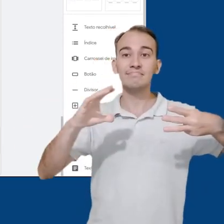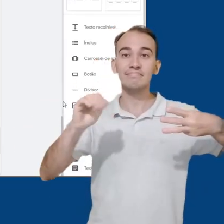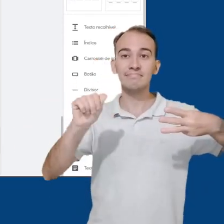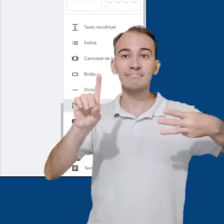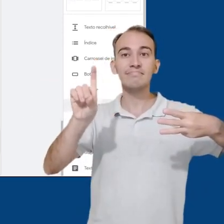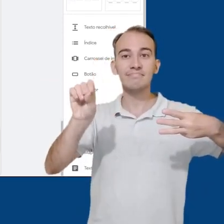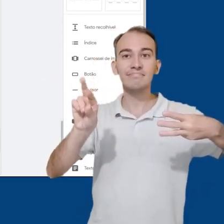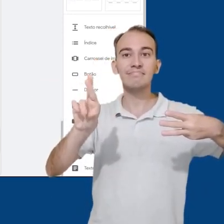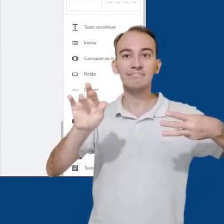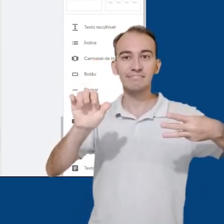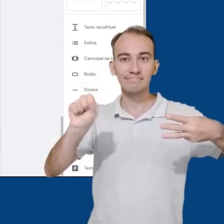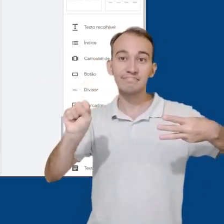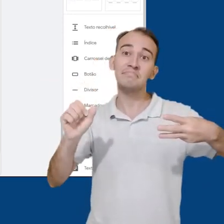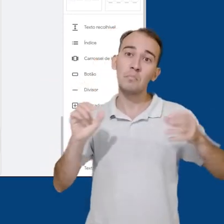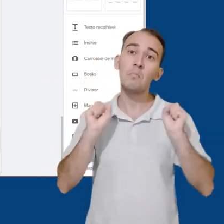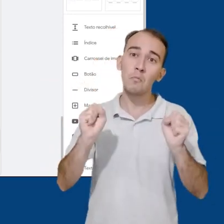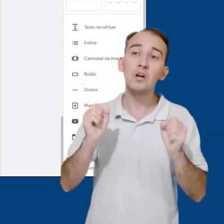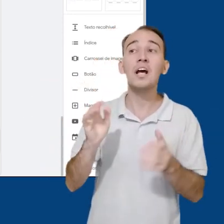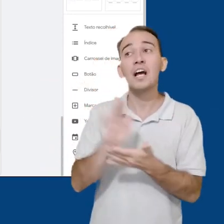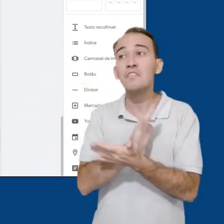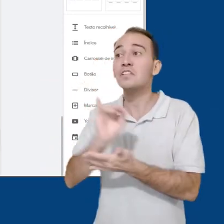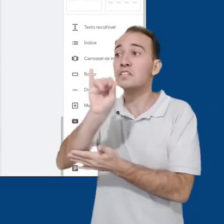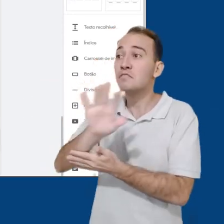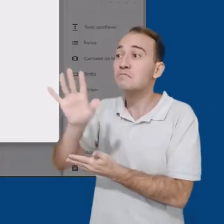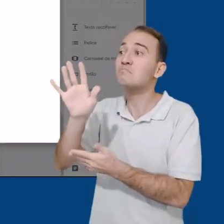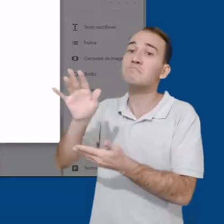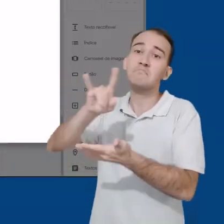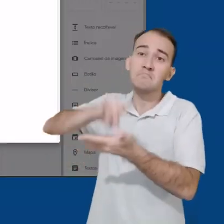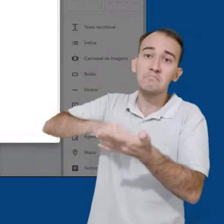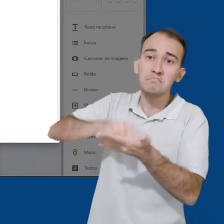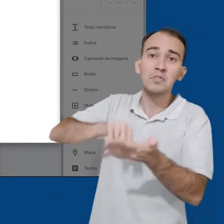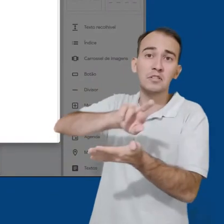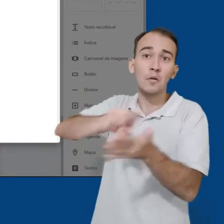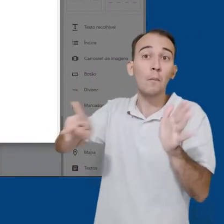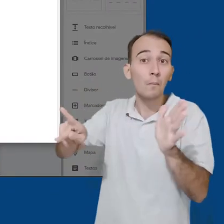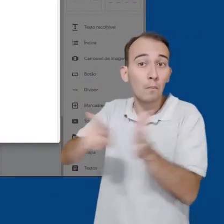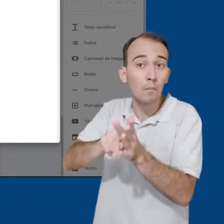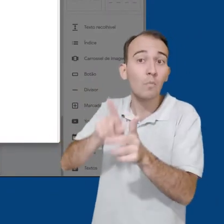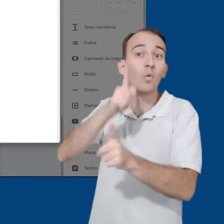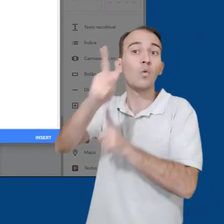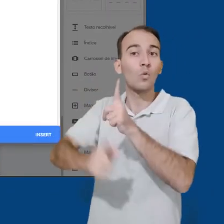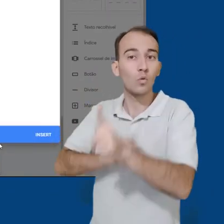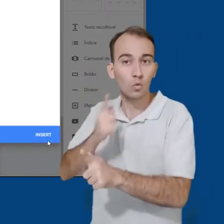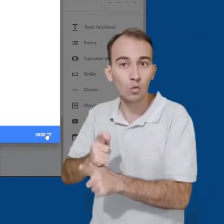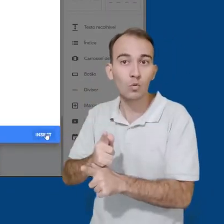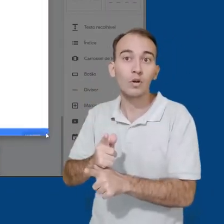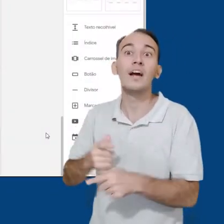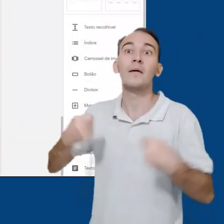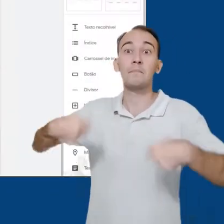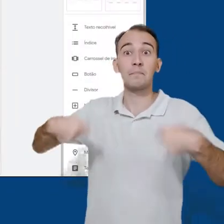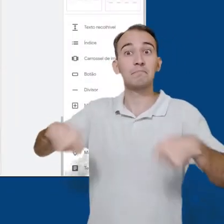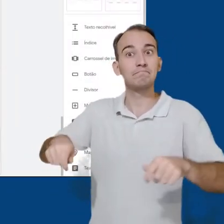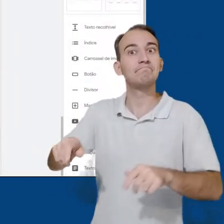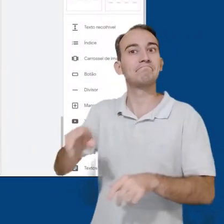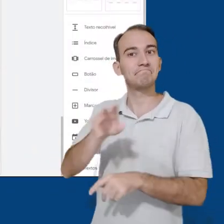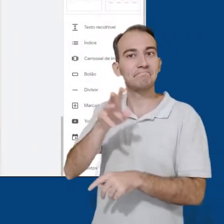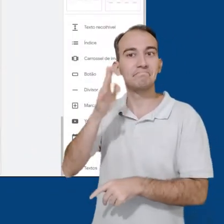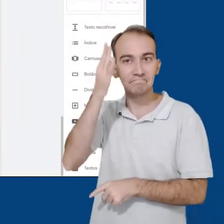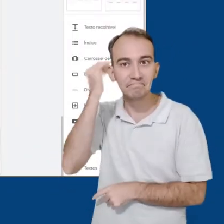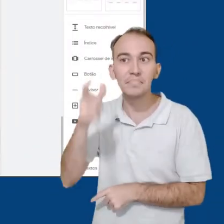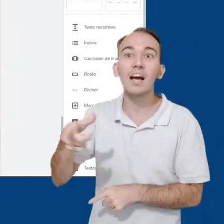gerais, como documentos, fotos e próprias integrações do Google. São bastante eficazes na preparação de um site e edição.